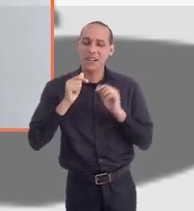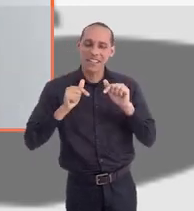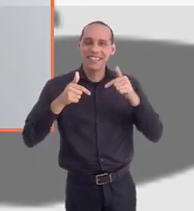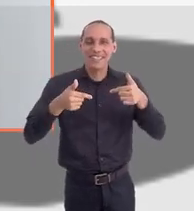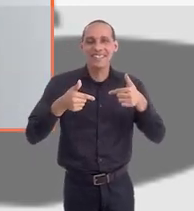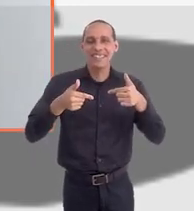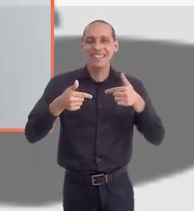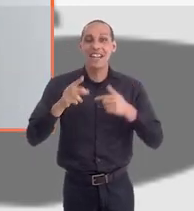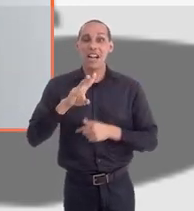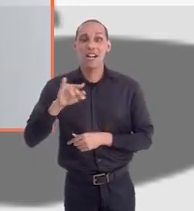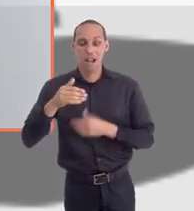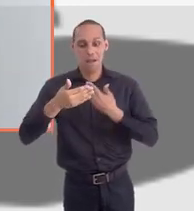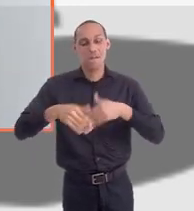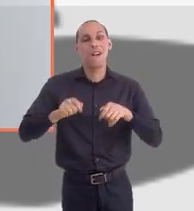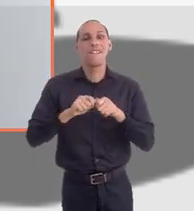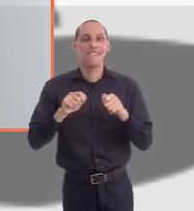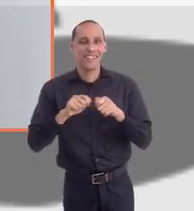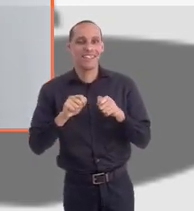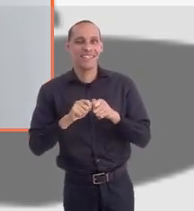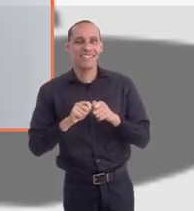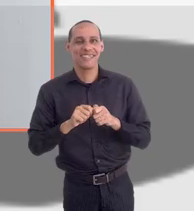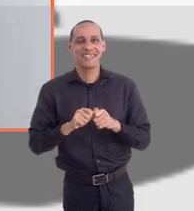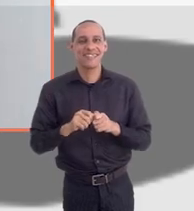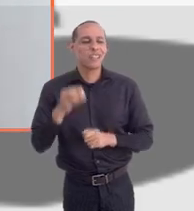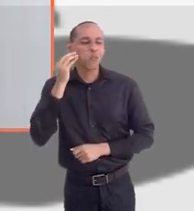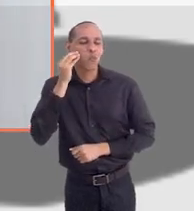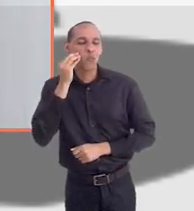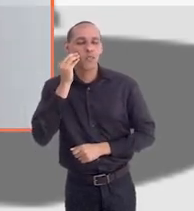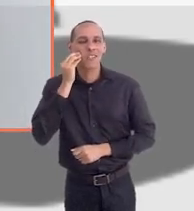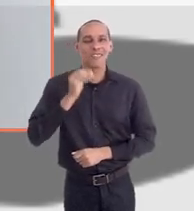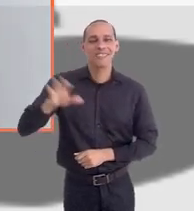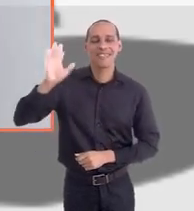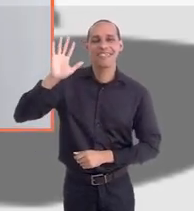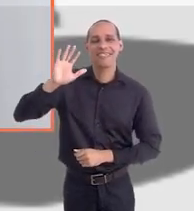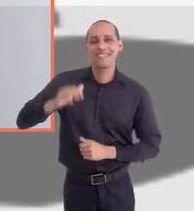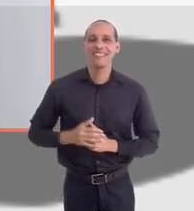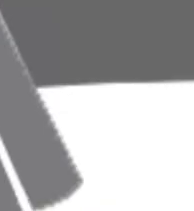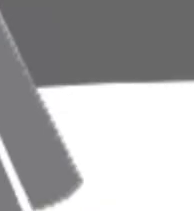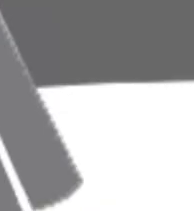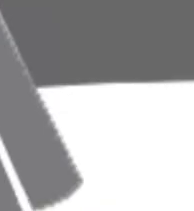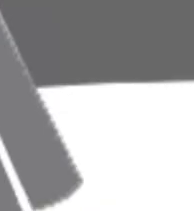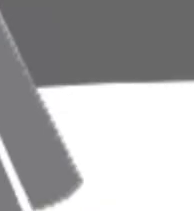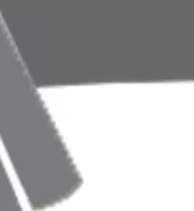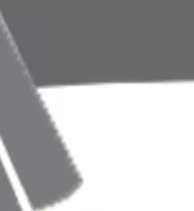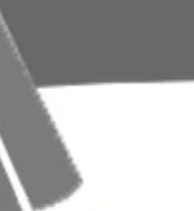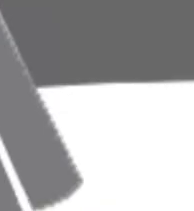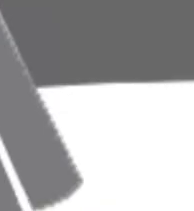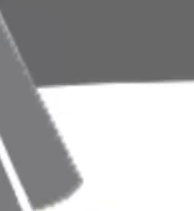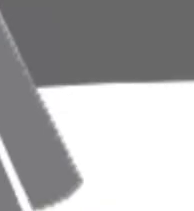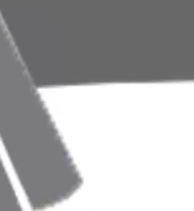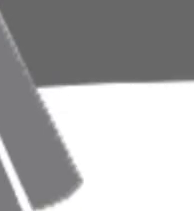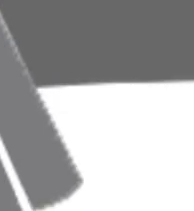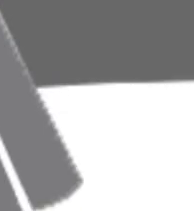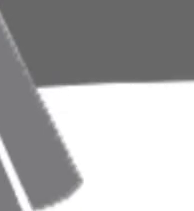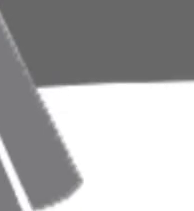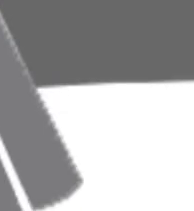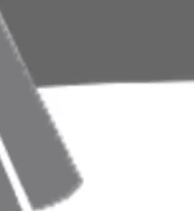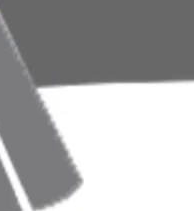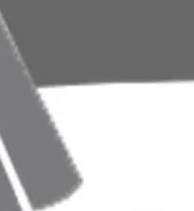boa sorte para você que vai realizar as próximas provas. Um beijo e até a próxima. Tchau. Tchau.